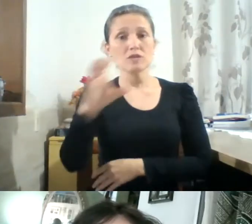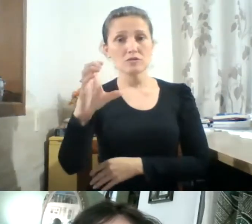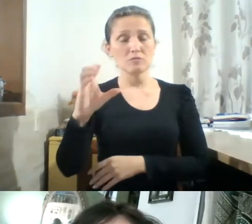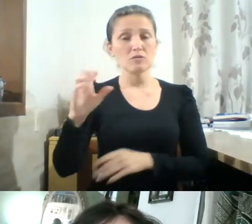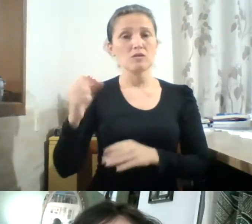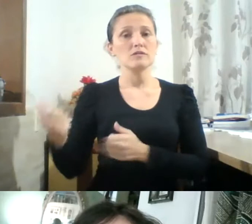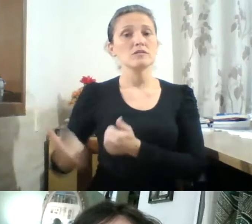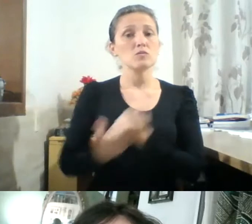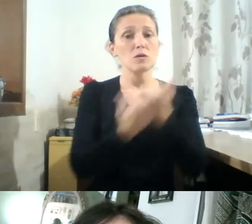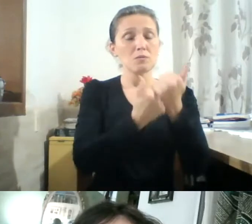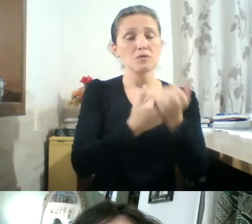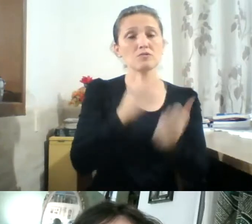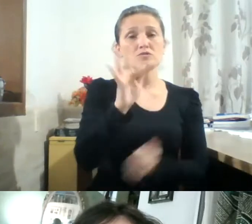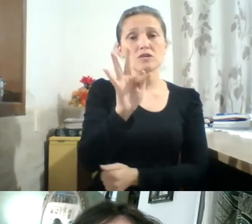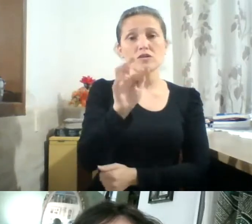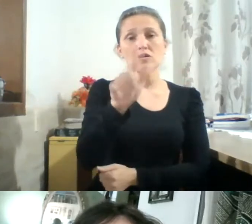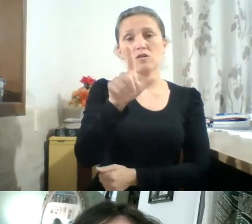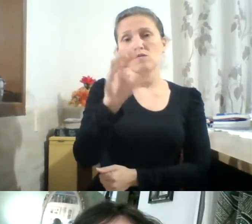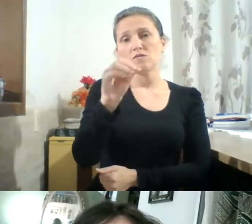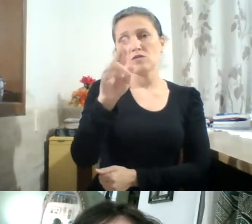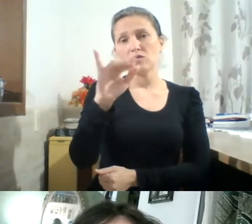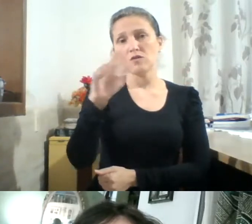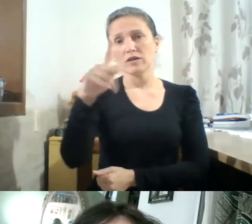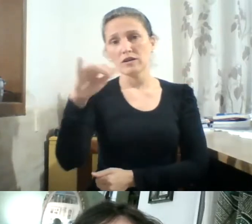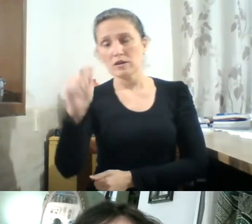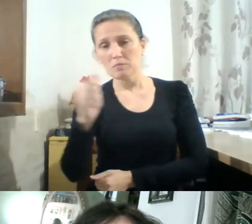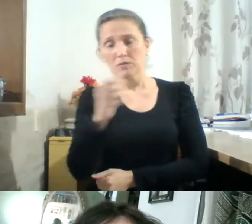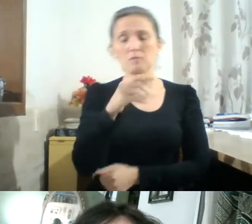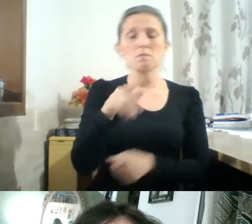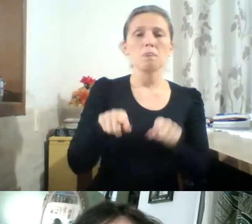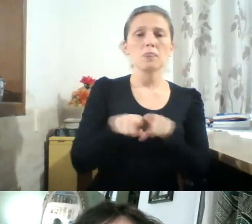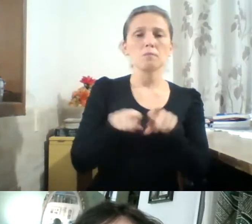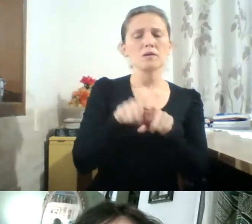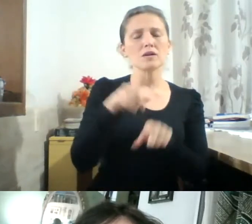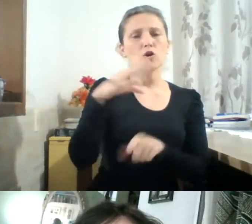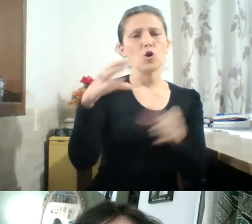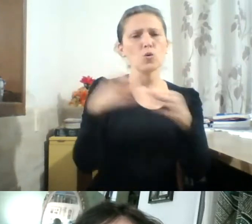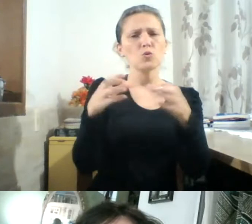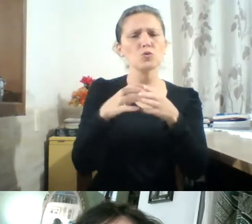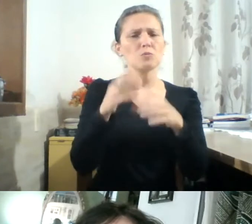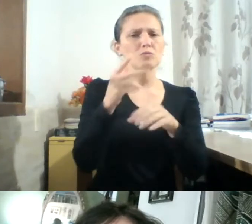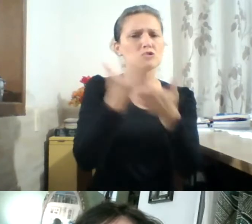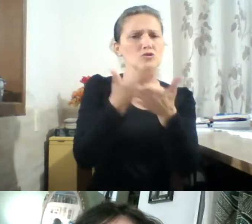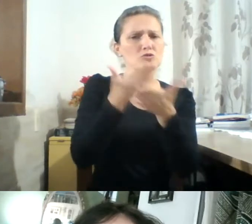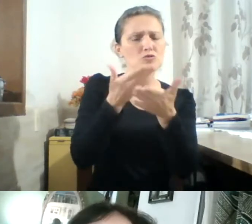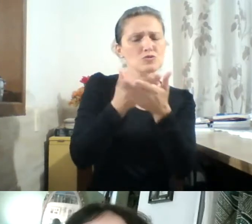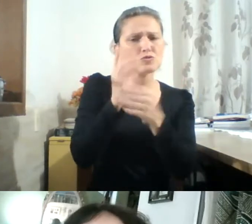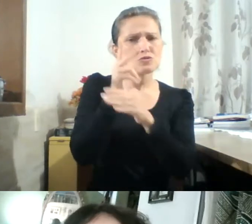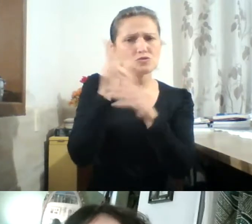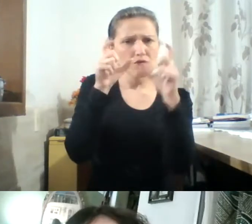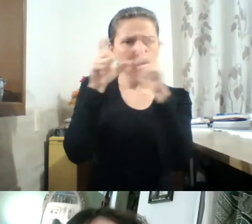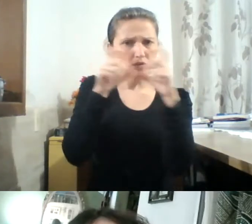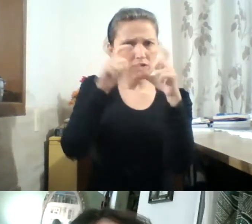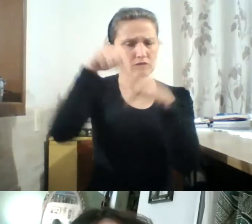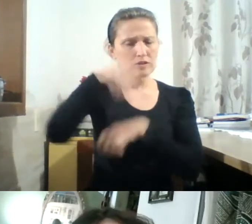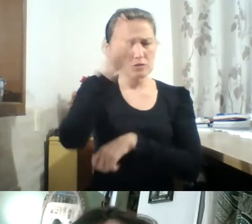Floripa na Foto, o NEFA, Núcleo de Estudos em Fotografia e Arte, a Rede, Rede de Produtores Culturais na Fotografia no Brasil,